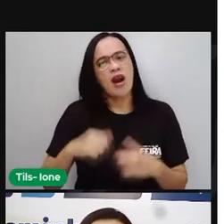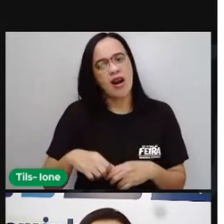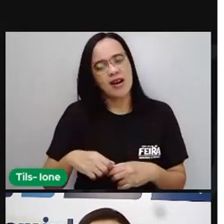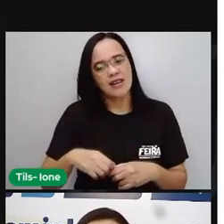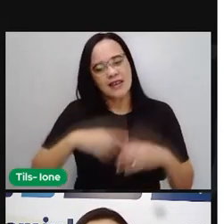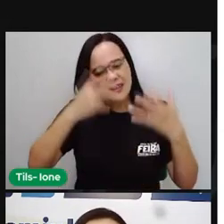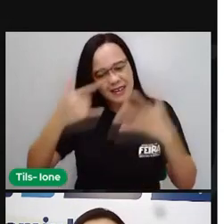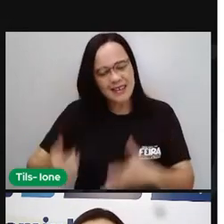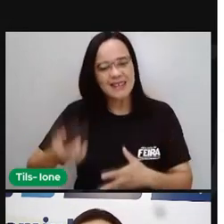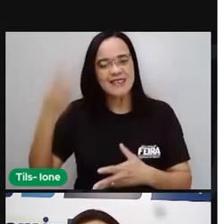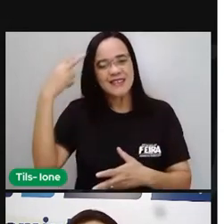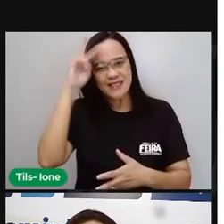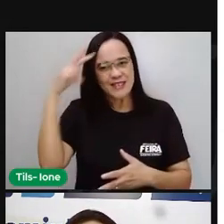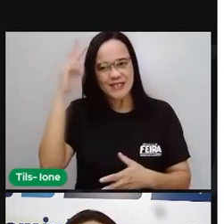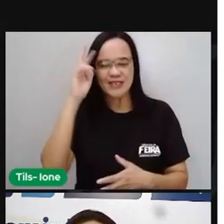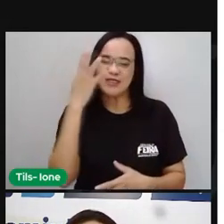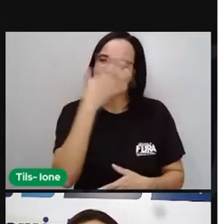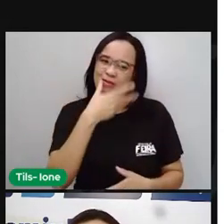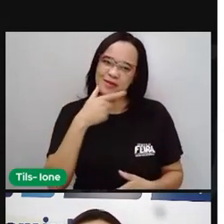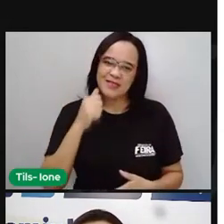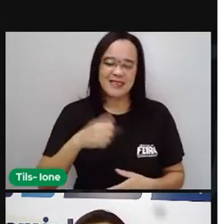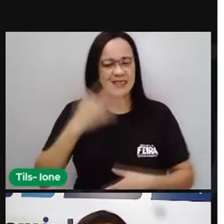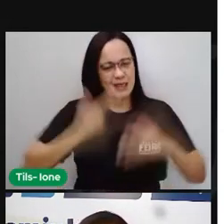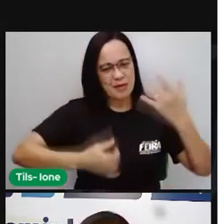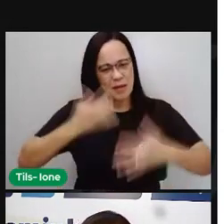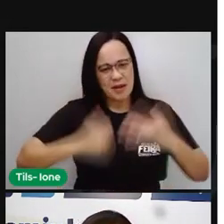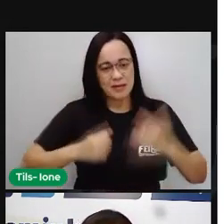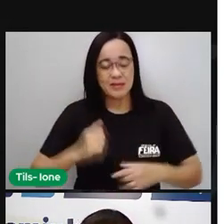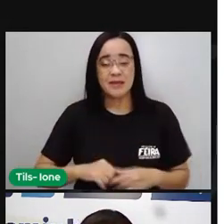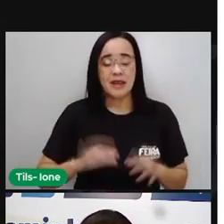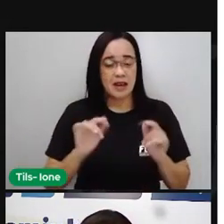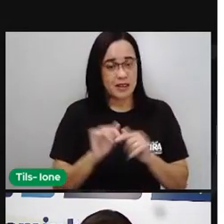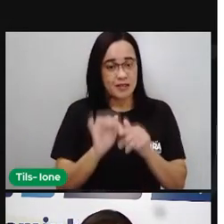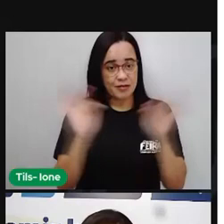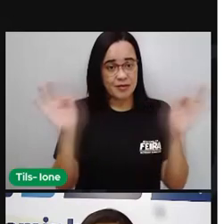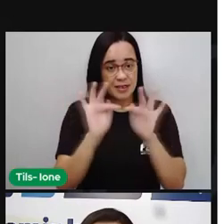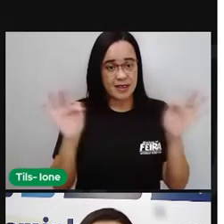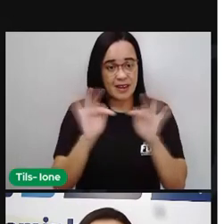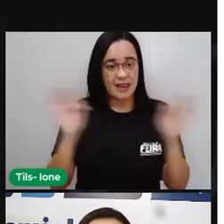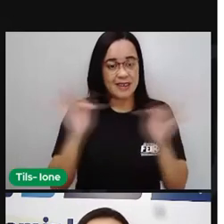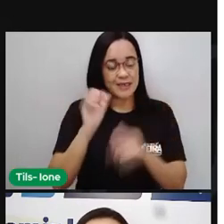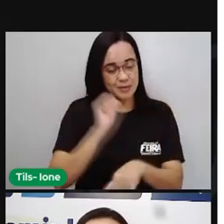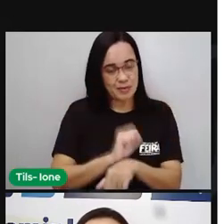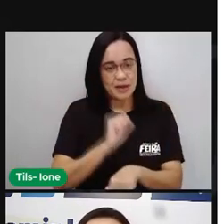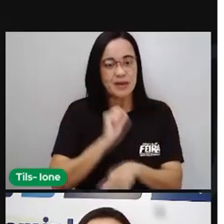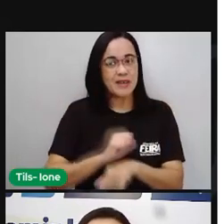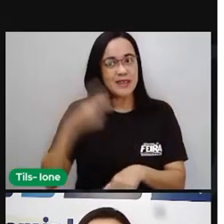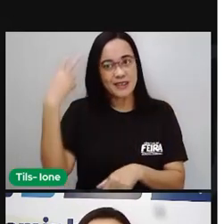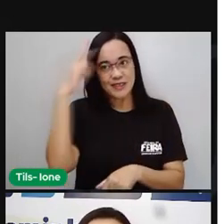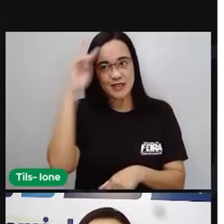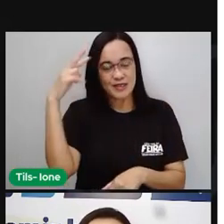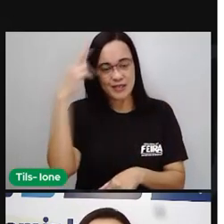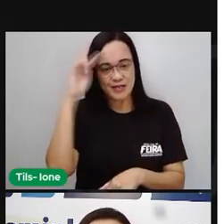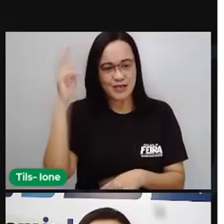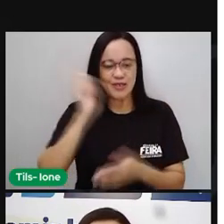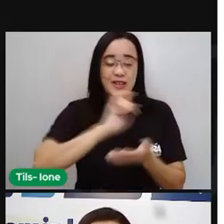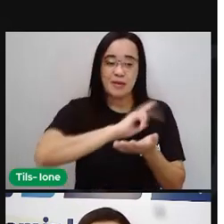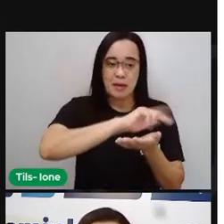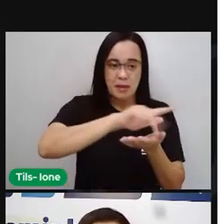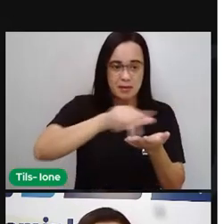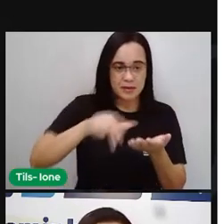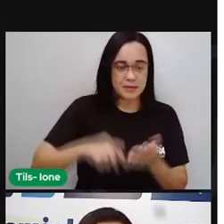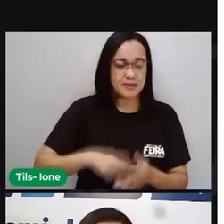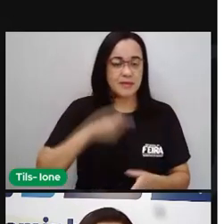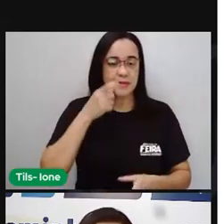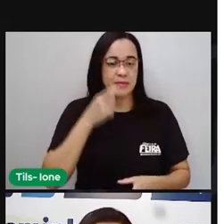Conte uma história bonita. Então, com frases pausadas, conta histórias de quimeras. Em que há